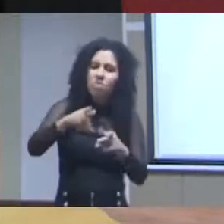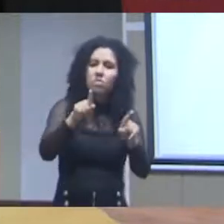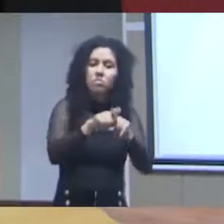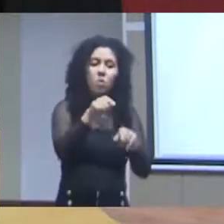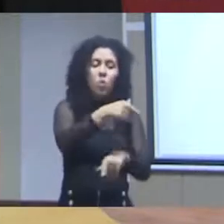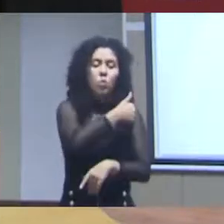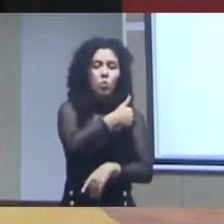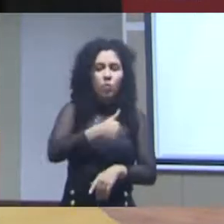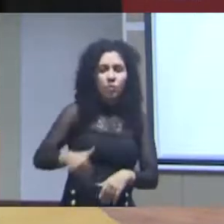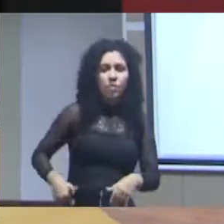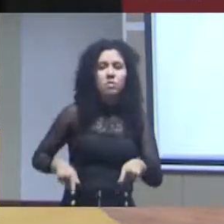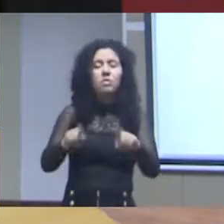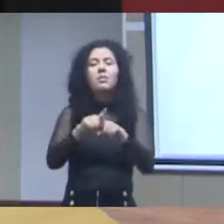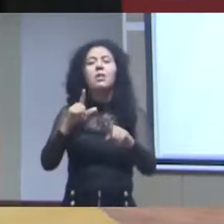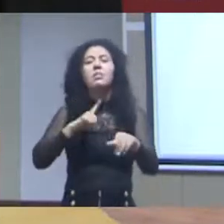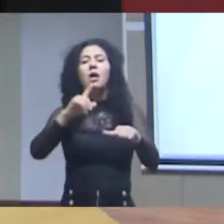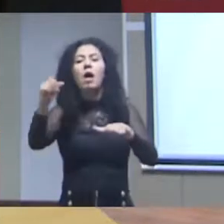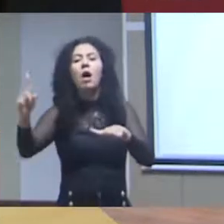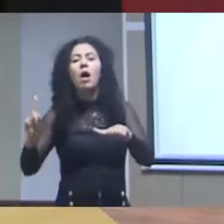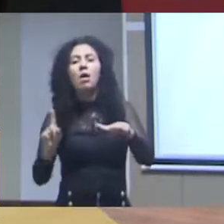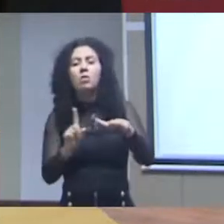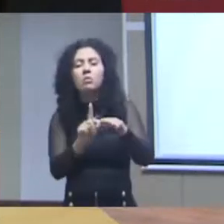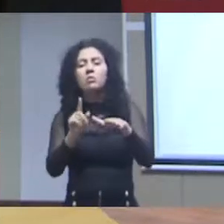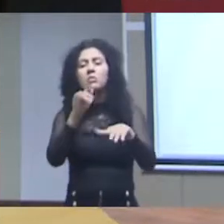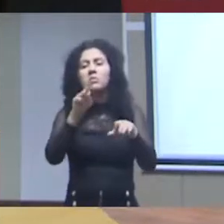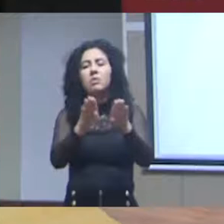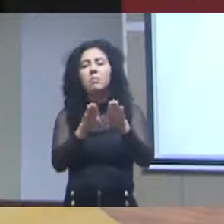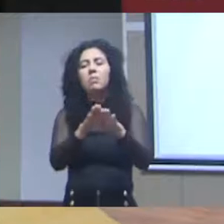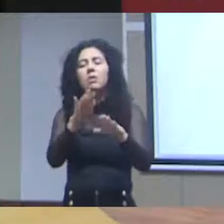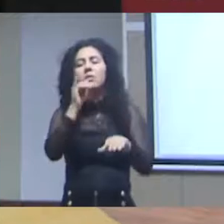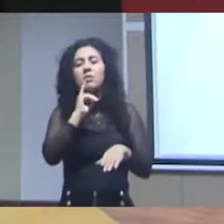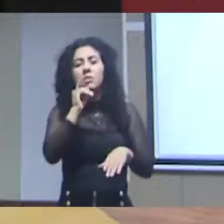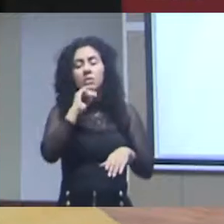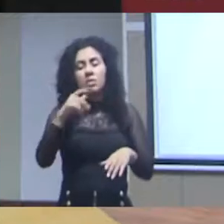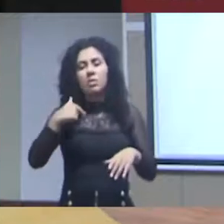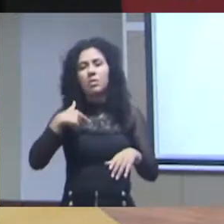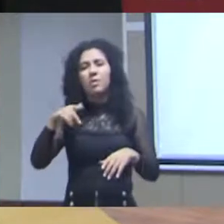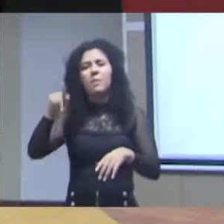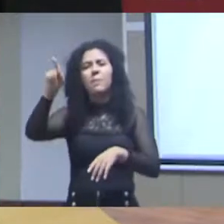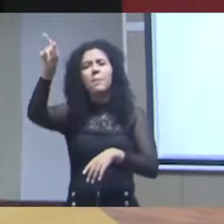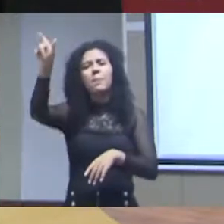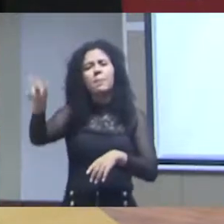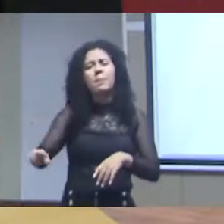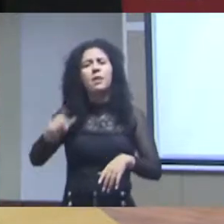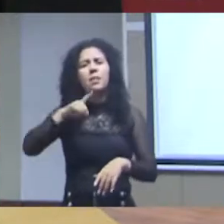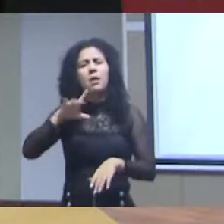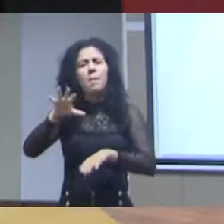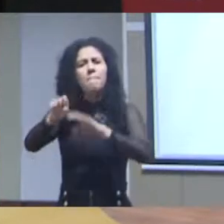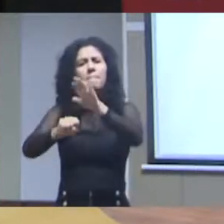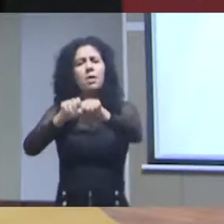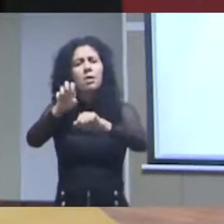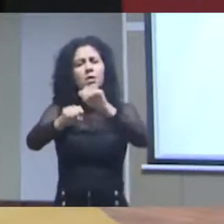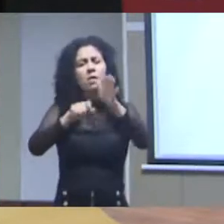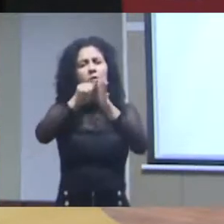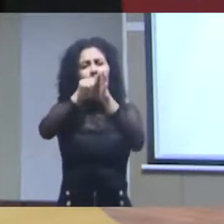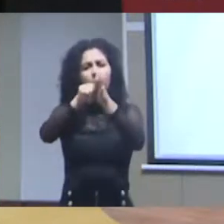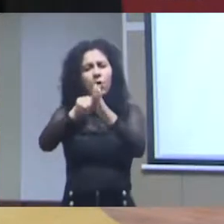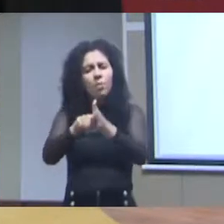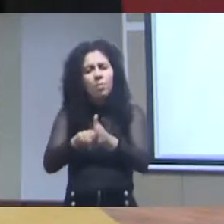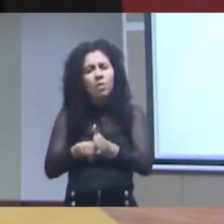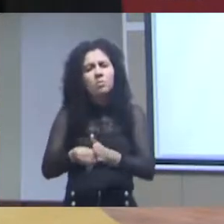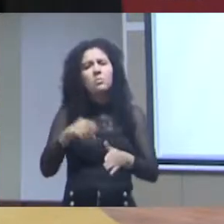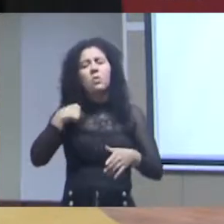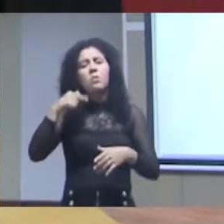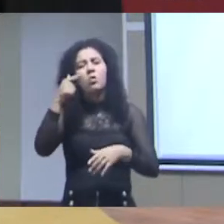mas permita também a inclusão do que a gente chama do small data que é o dado que o pesquisador está coletando lá no campo e ele poder